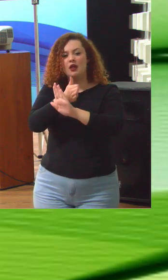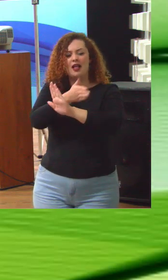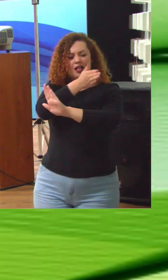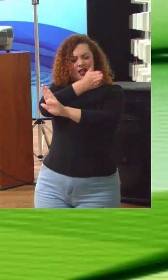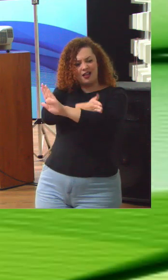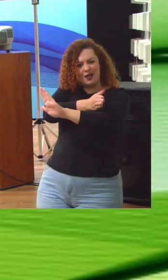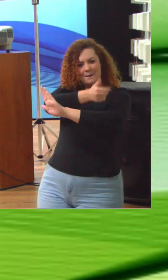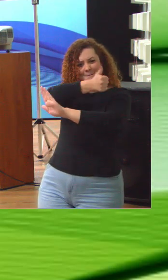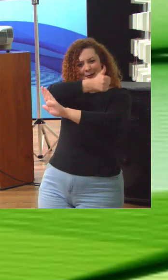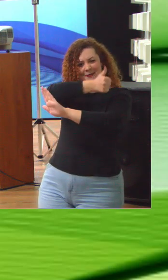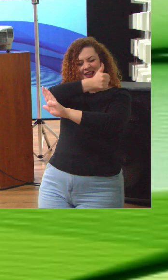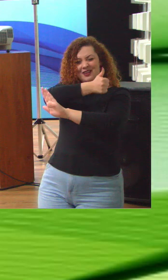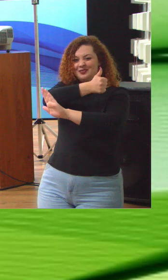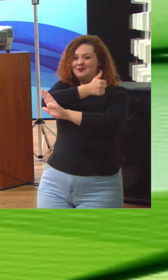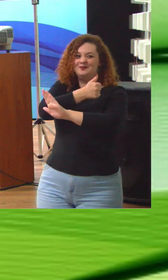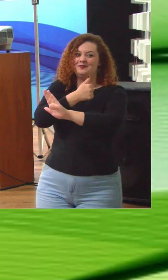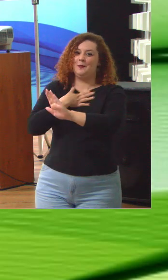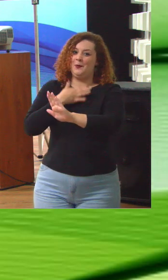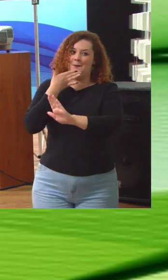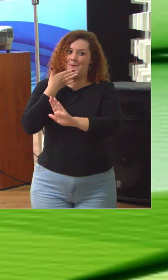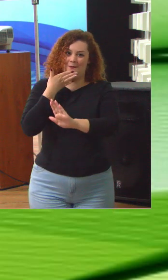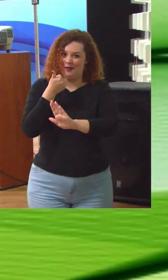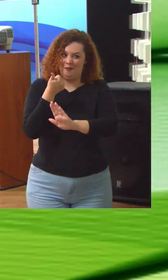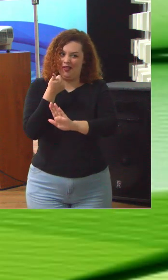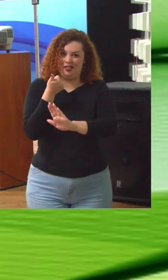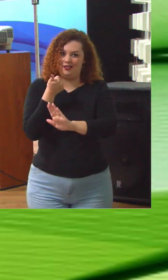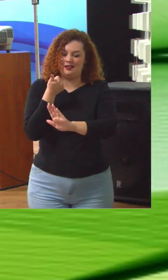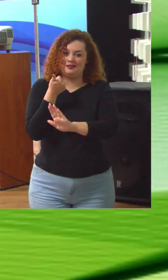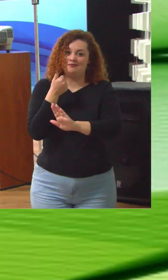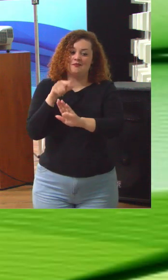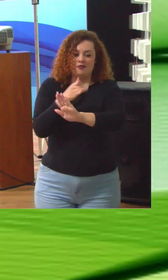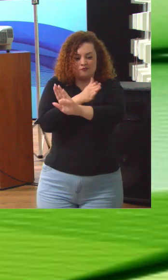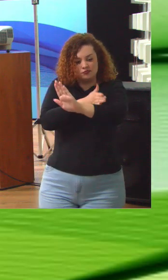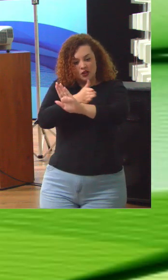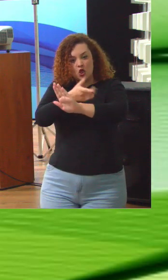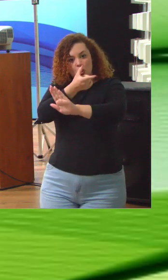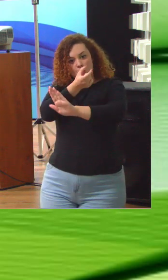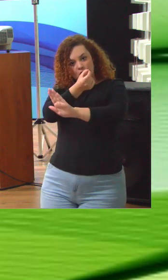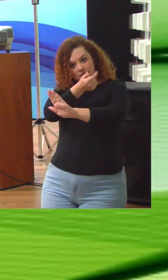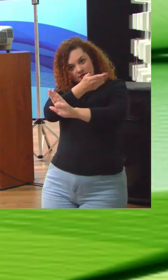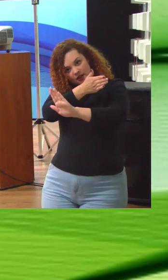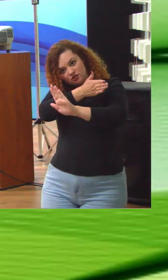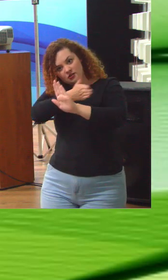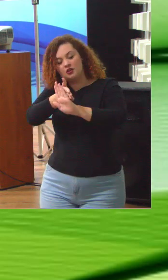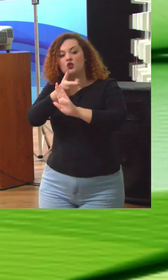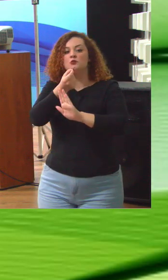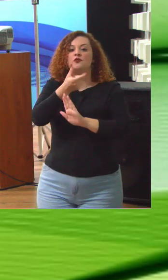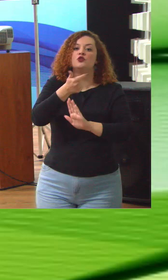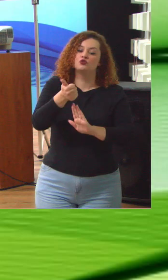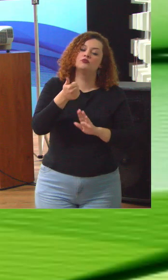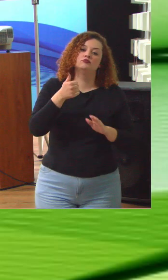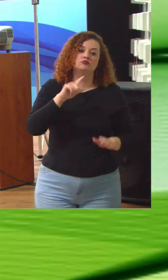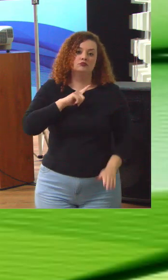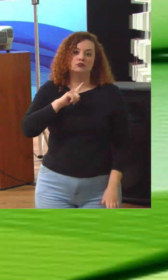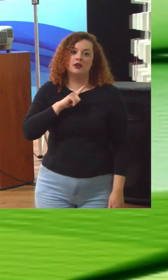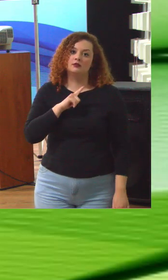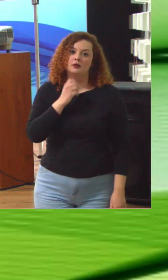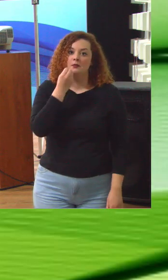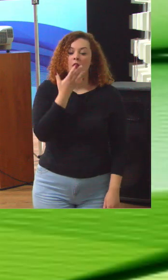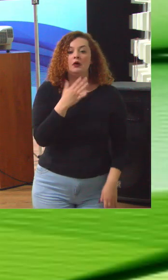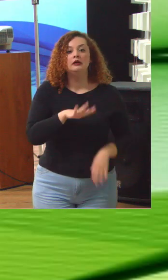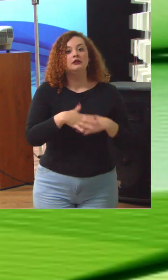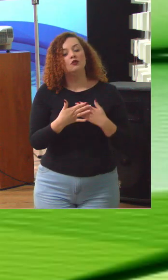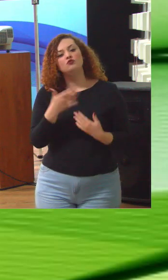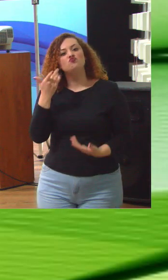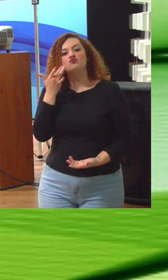não vale muito a pena pegar mas todos os demais dados estão lá para você fazer a série histórica e nós não sabemos se vai